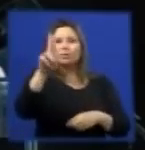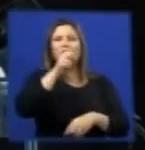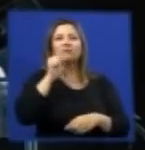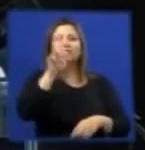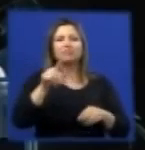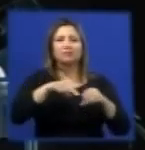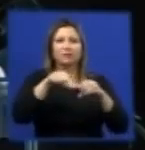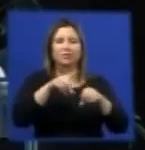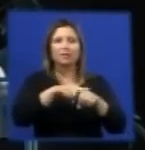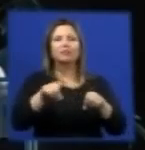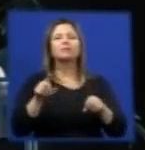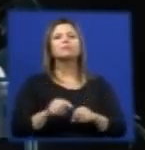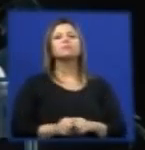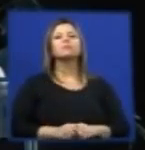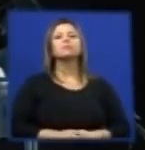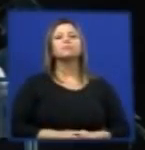aí.